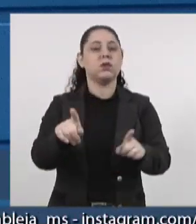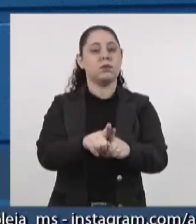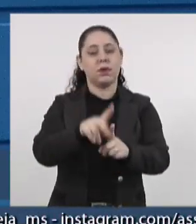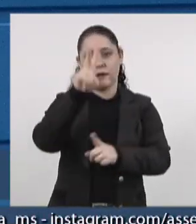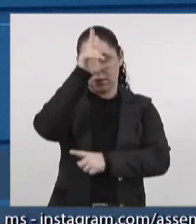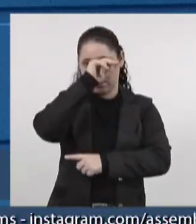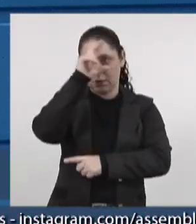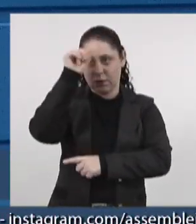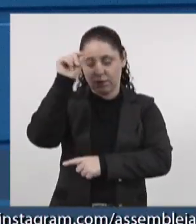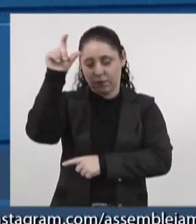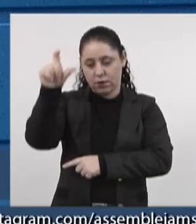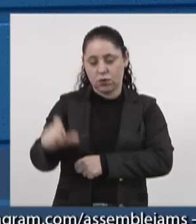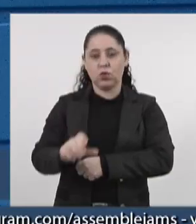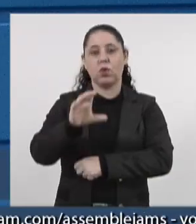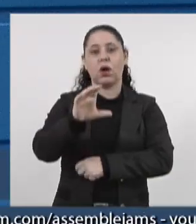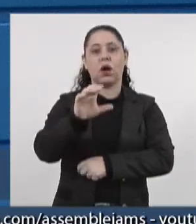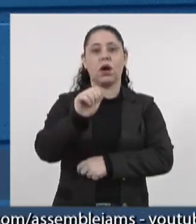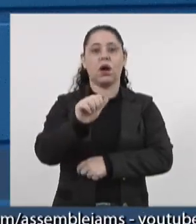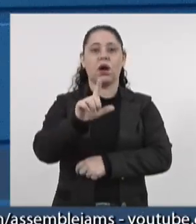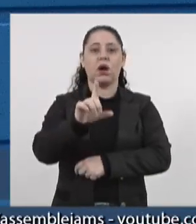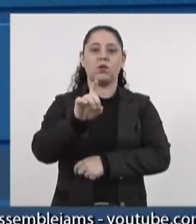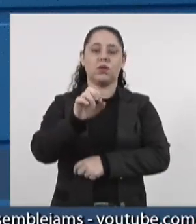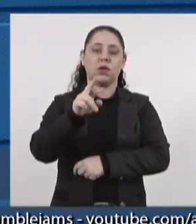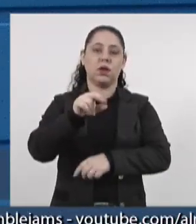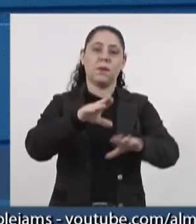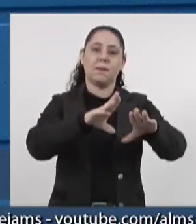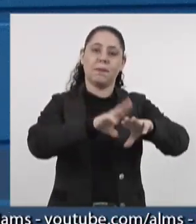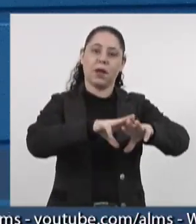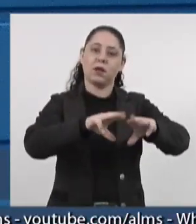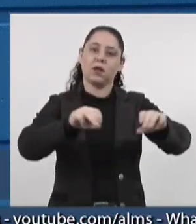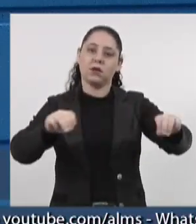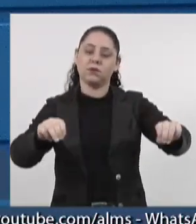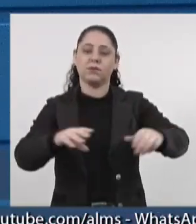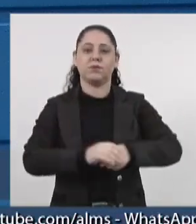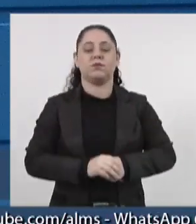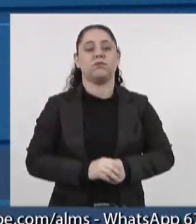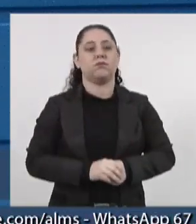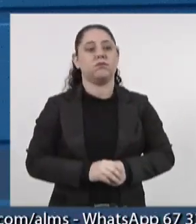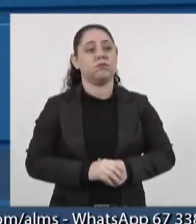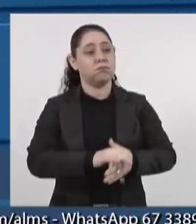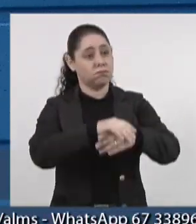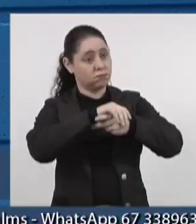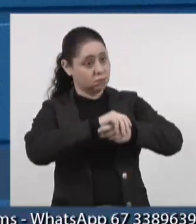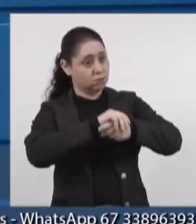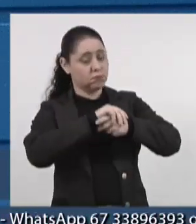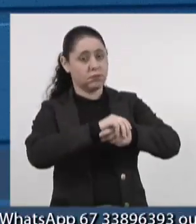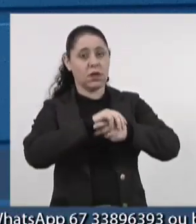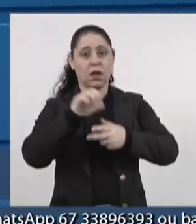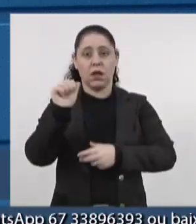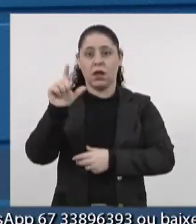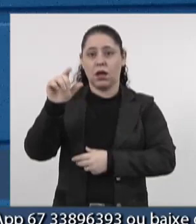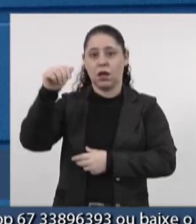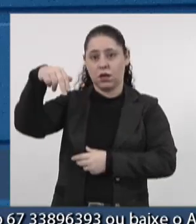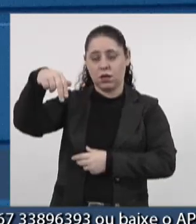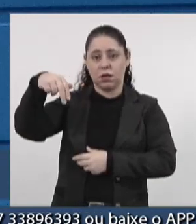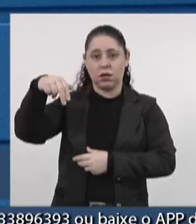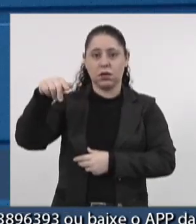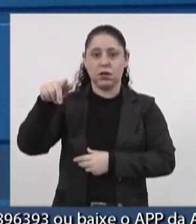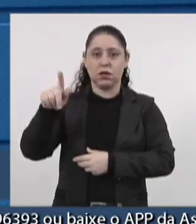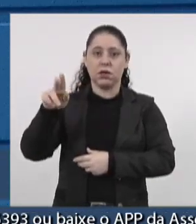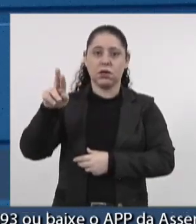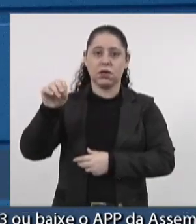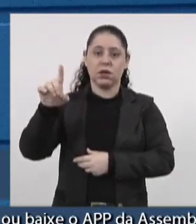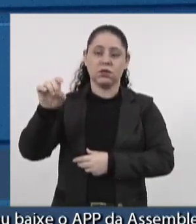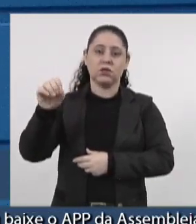Prefeito Caldeirã, de Maracajú. Cumprimentar o nosso Prefeito Alanguedes, de Dourado, que também está dando apoio,